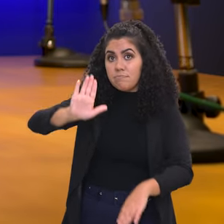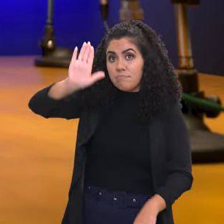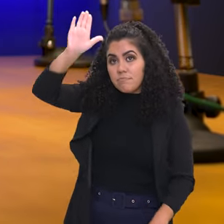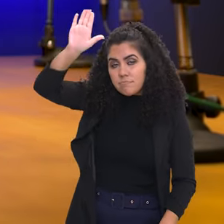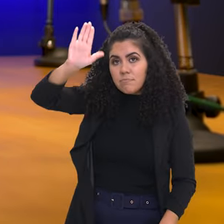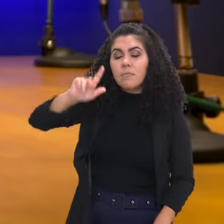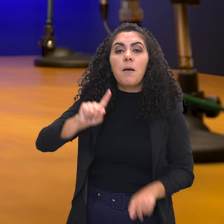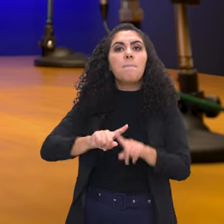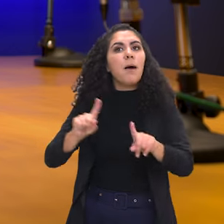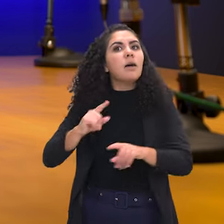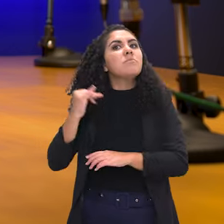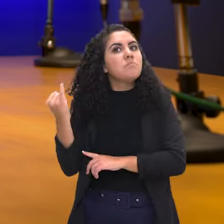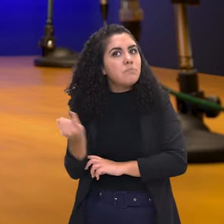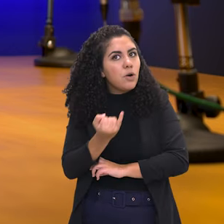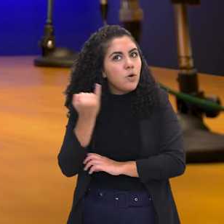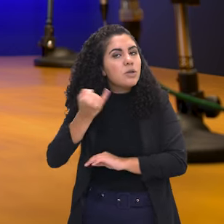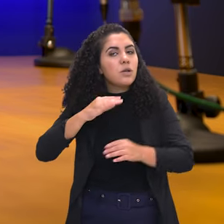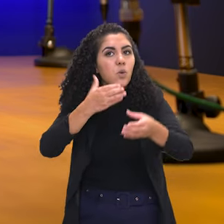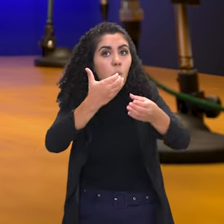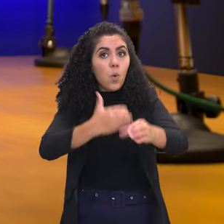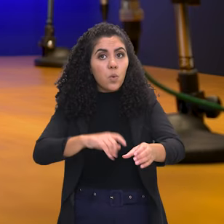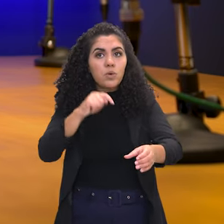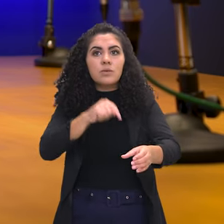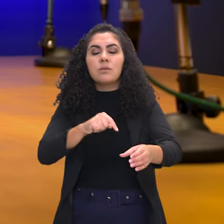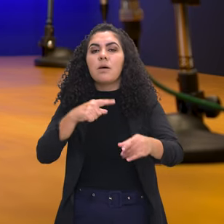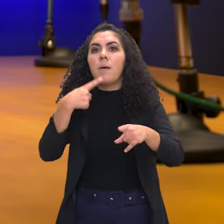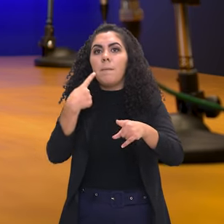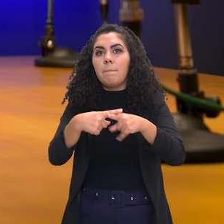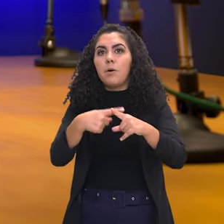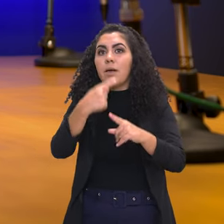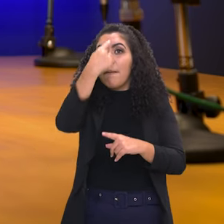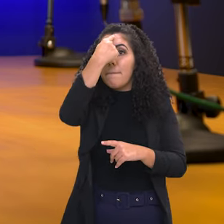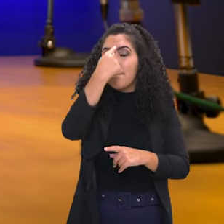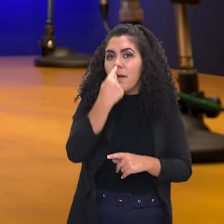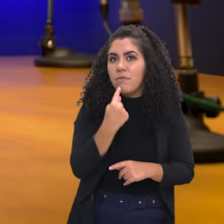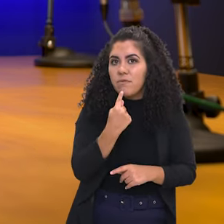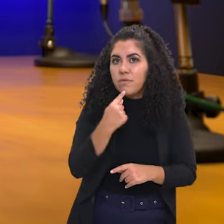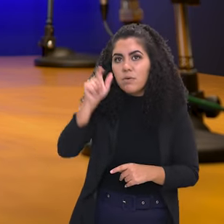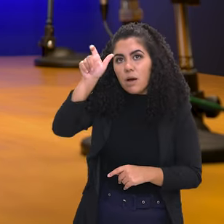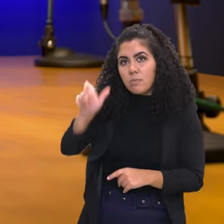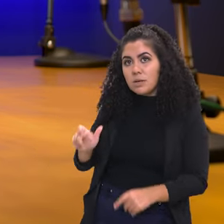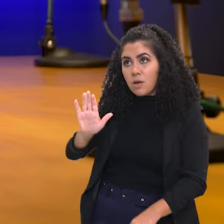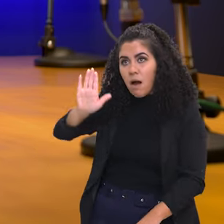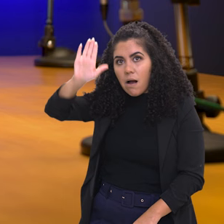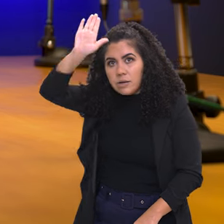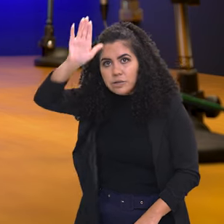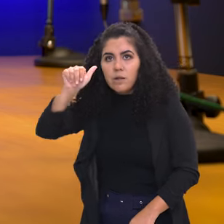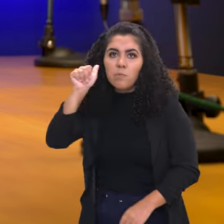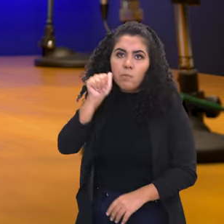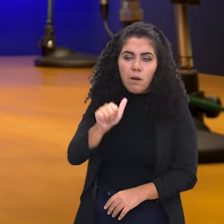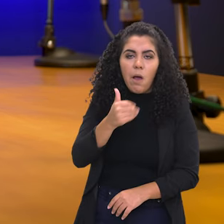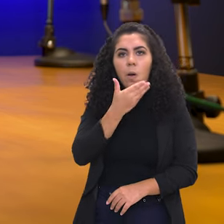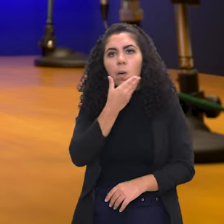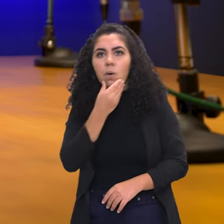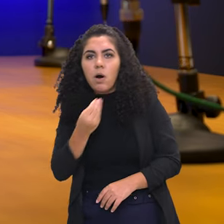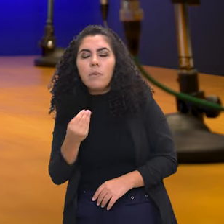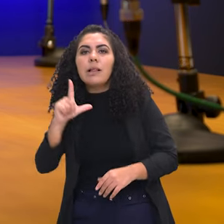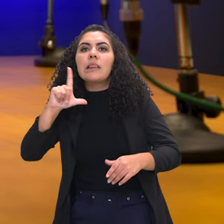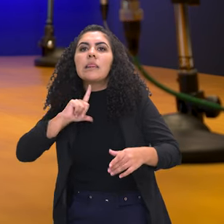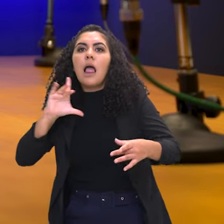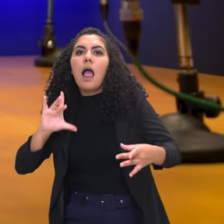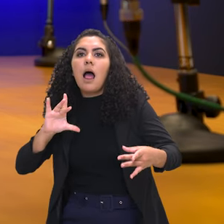importante para o concurso. Por quê? O perfil sociodemográfico do candidato ou candidata, ele está